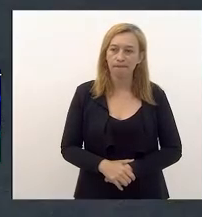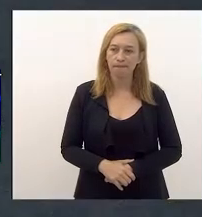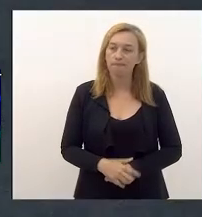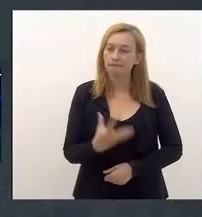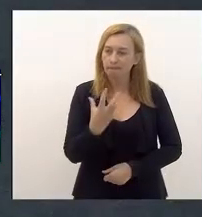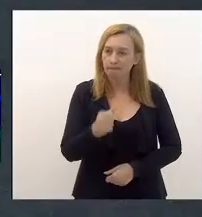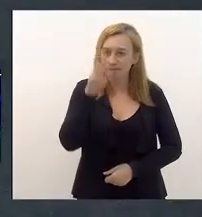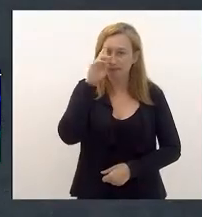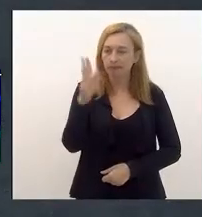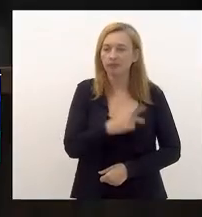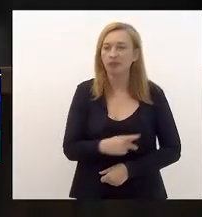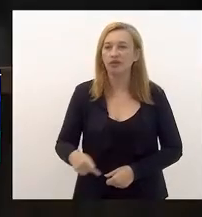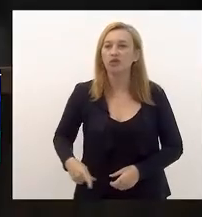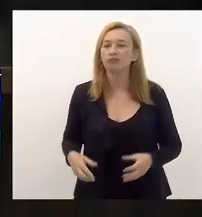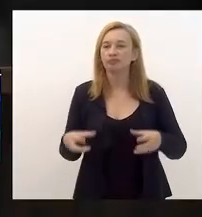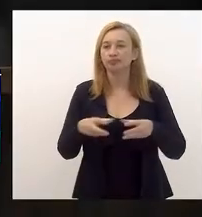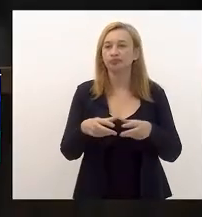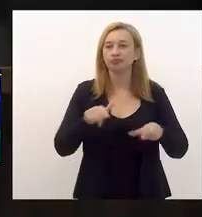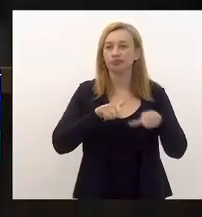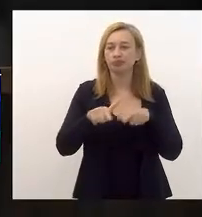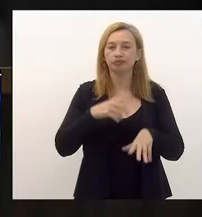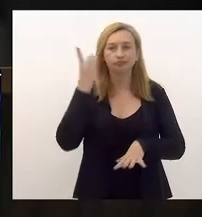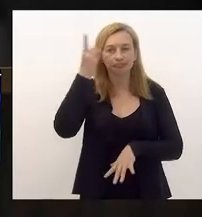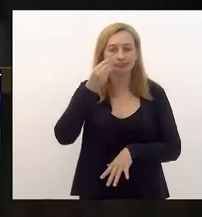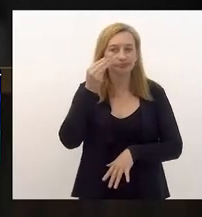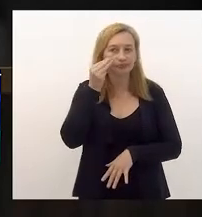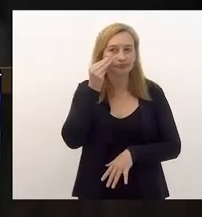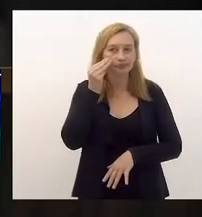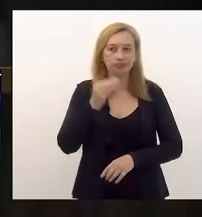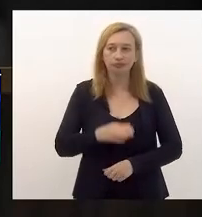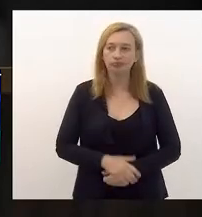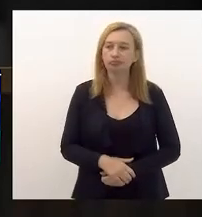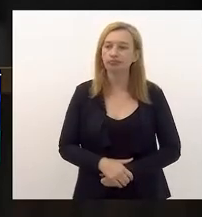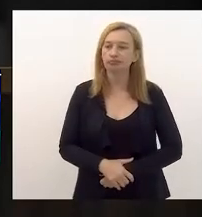Favorável, senhor presidente. Pela Comissão de Trabalho, deputada Mônica Francisco.